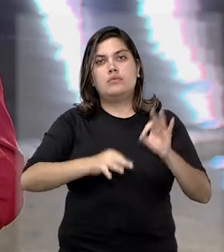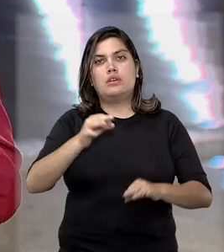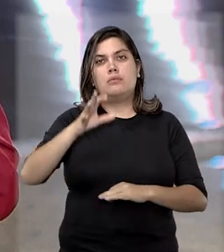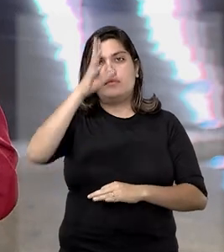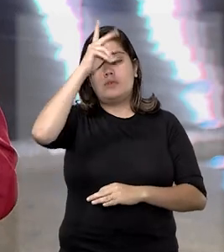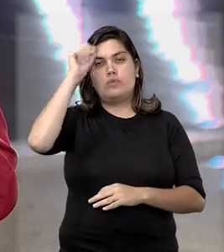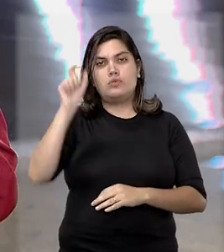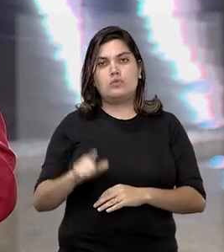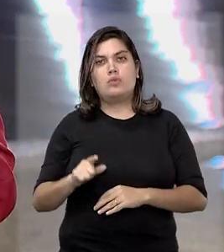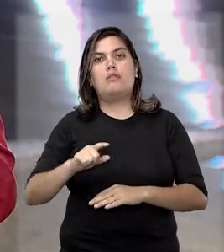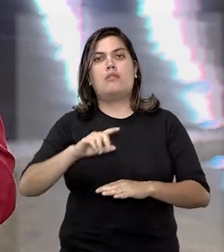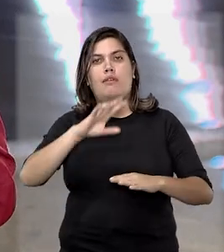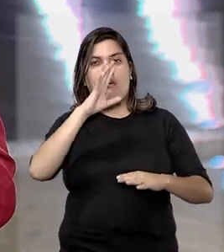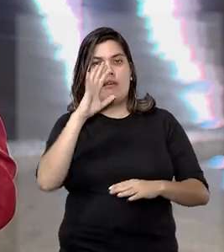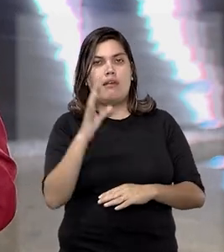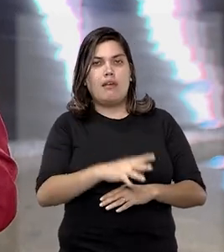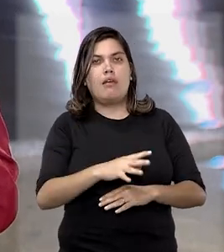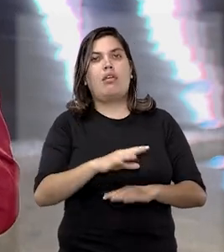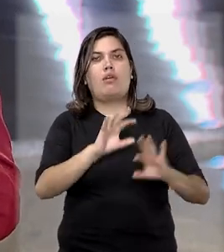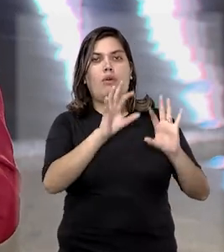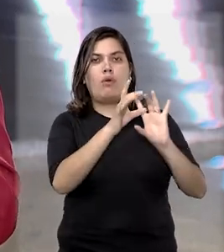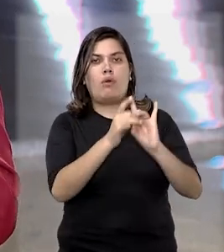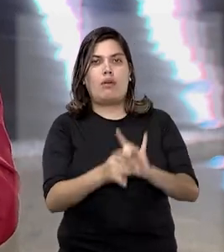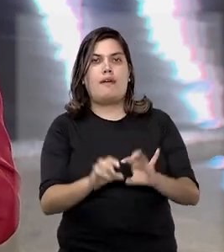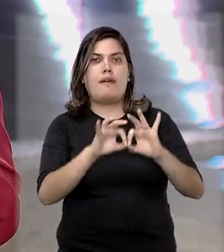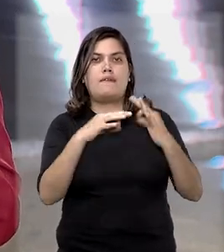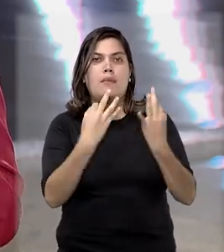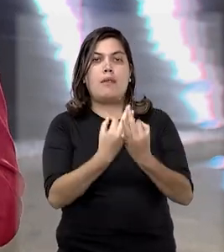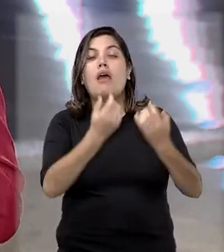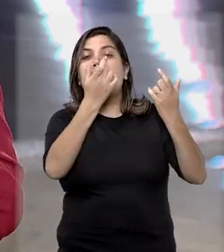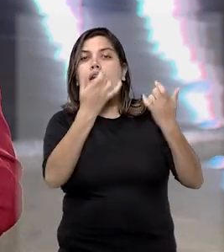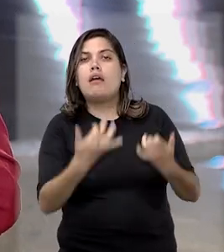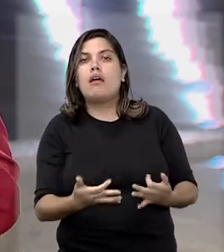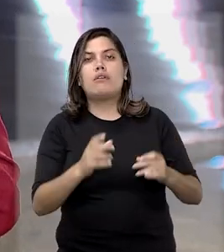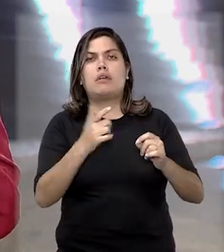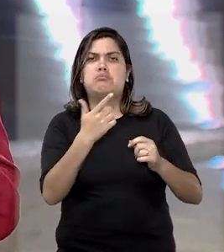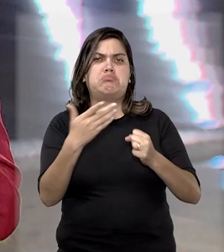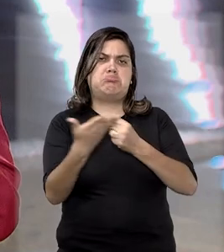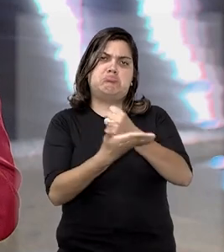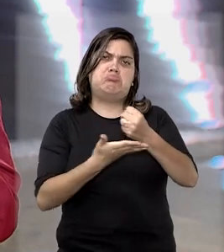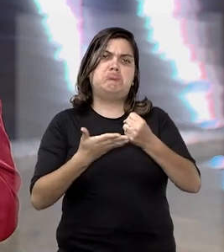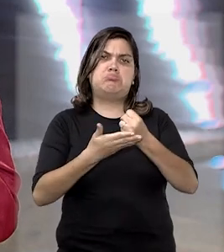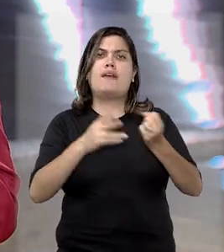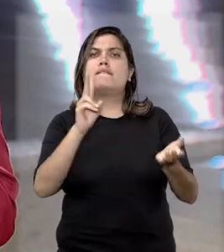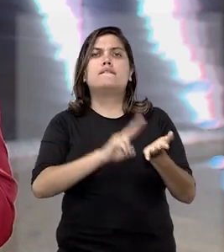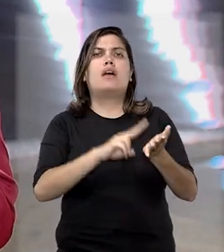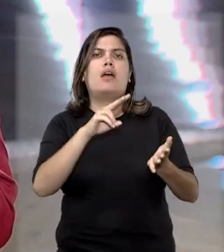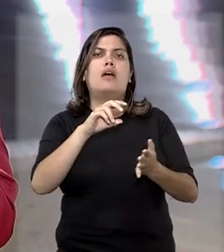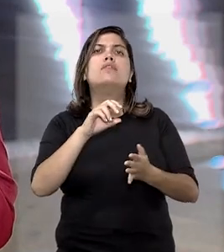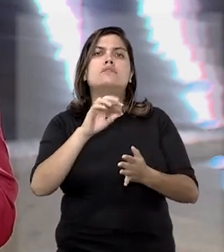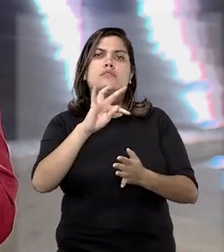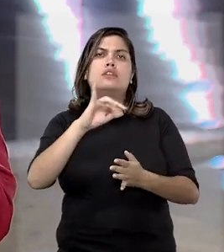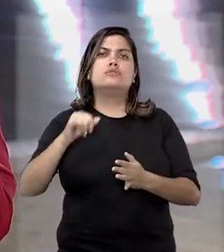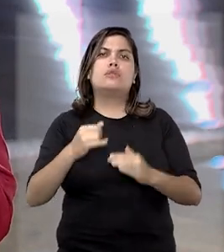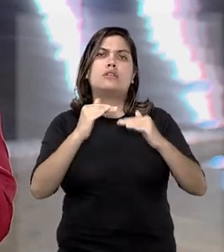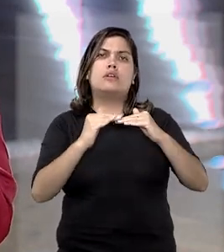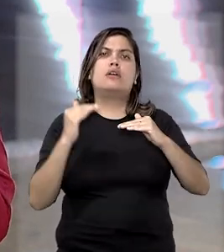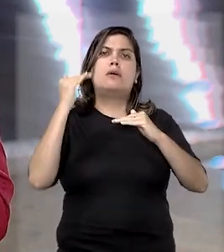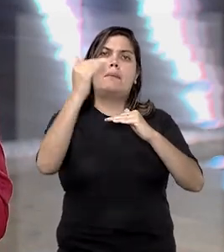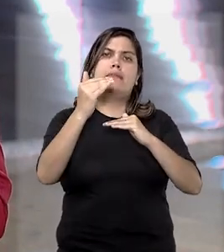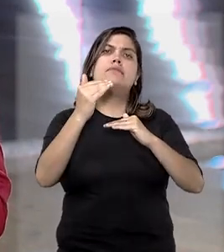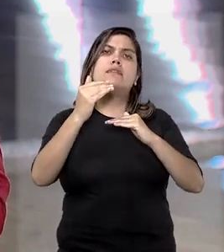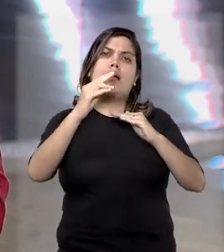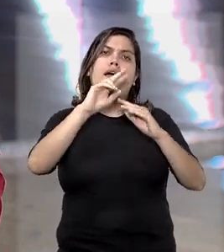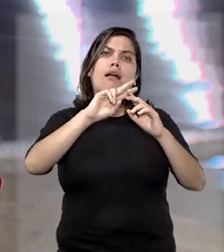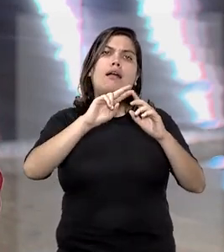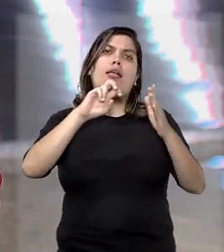Sul pelo crime de ameaça em contexto familiar, sustentou que não haveria fundamento válido para o TJ aumentar a